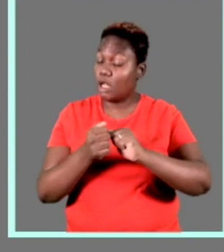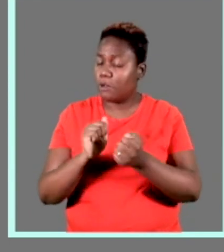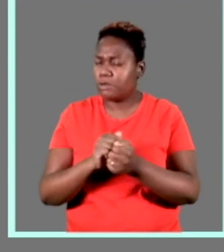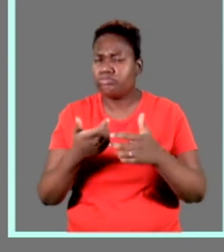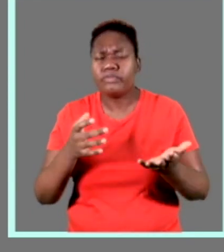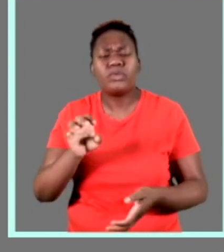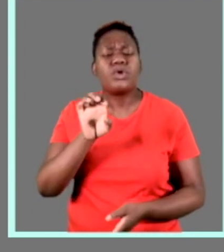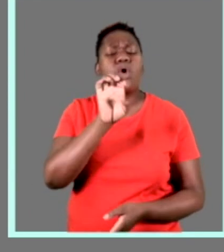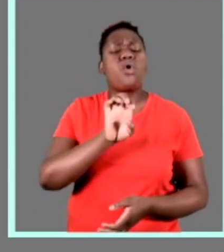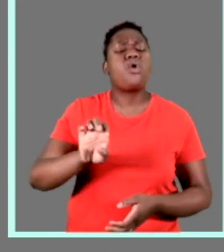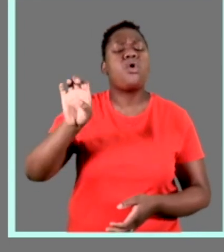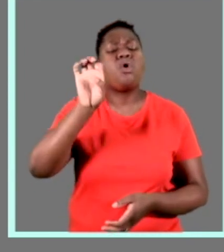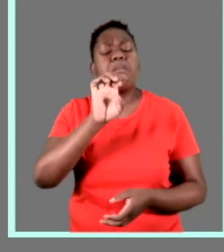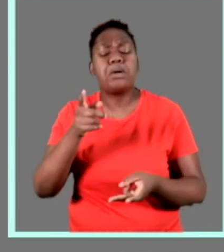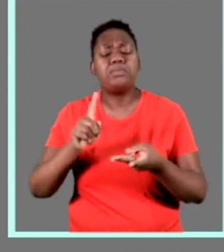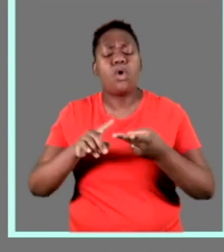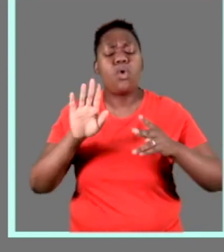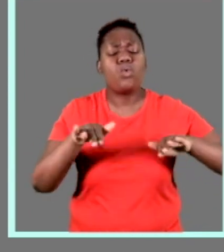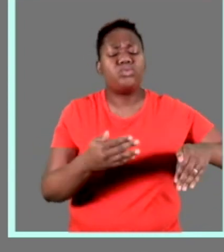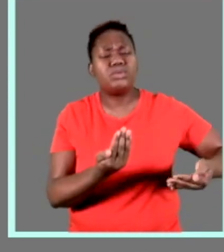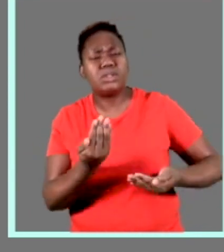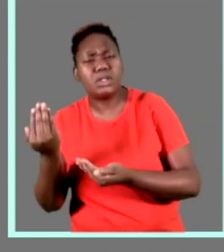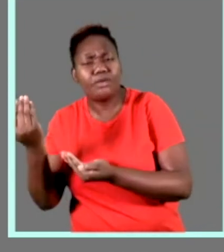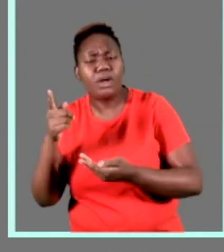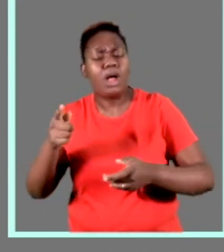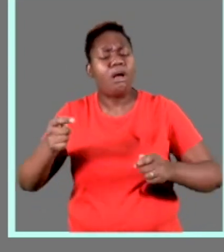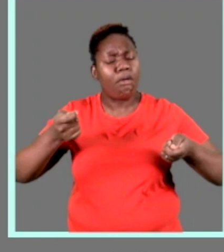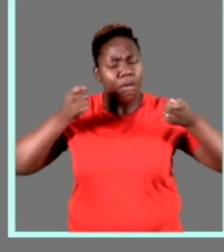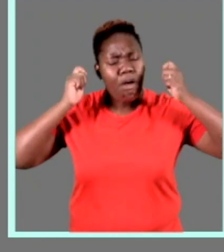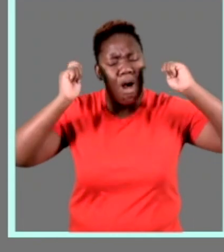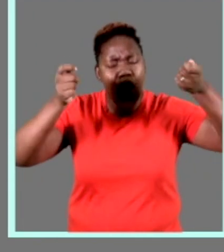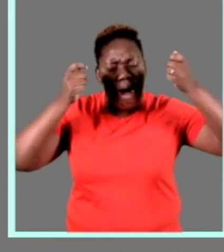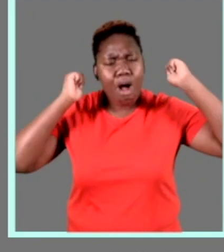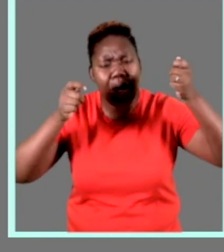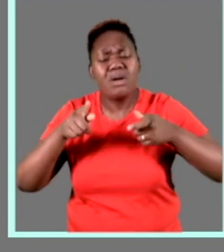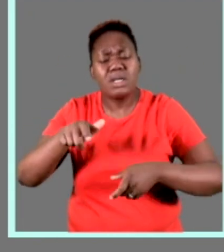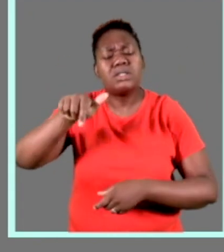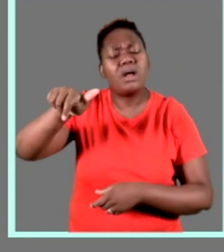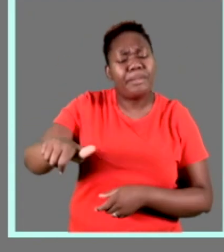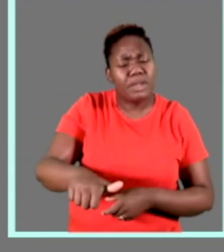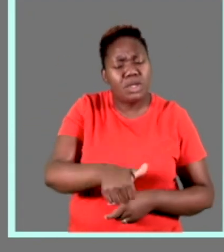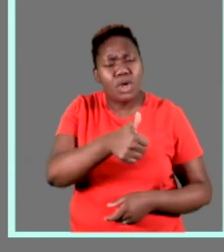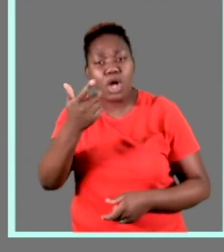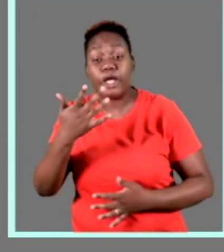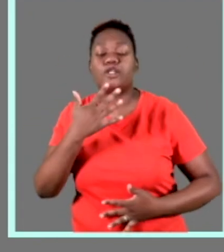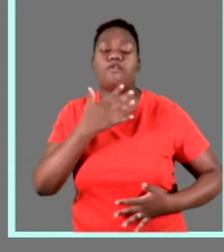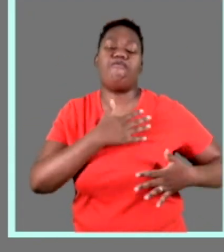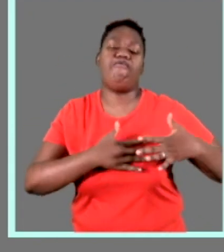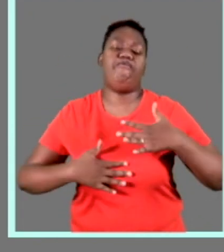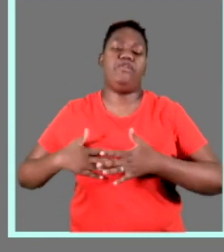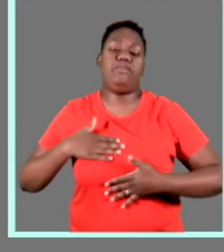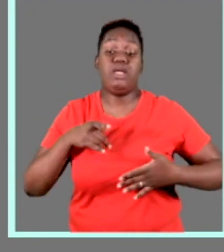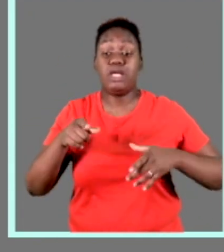Para inverter o cenário, a União Europeia e o Unicef lançaram a campanha